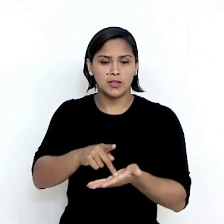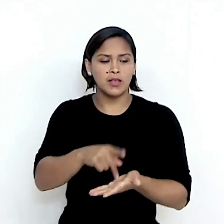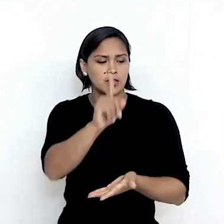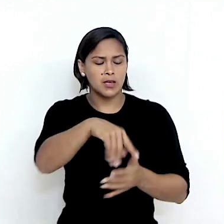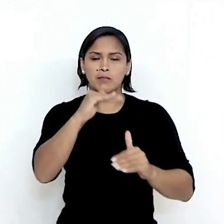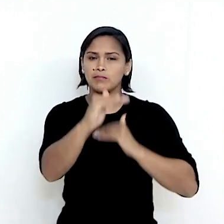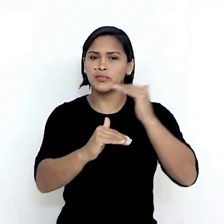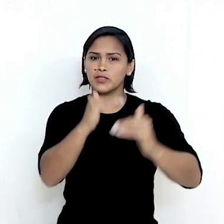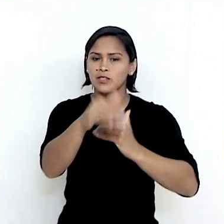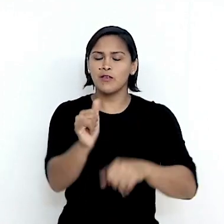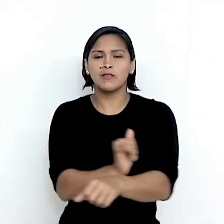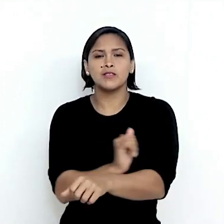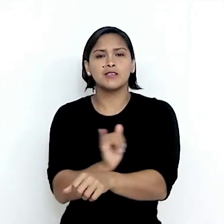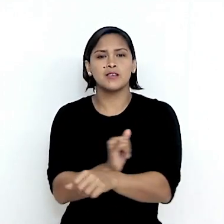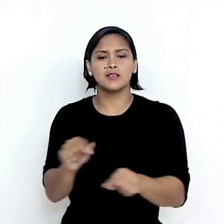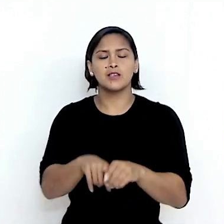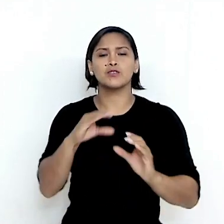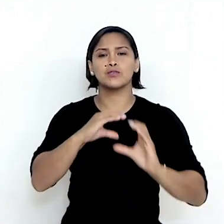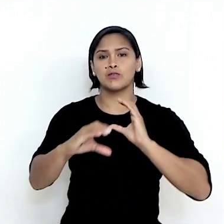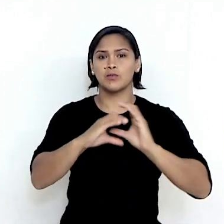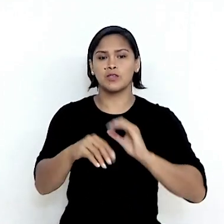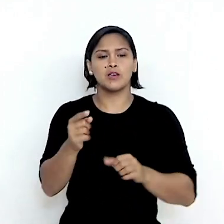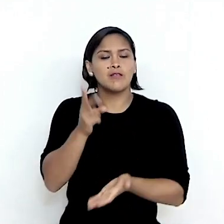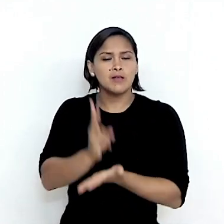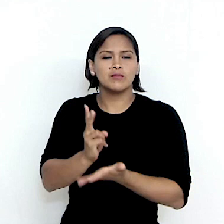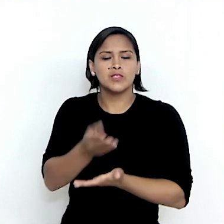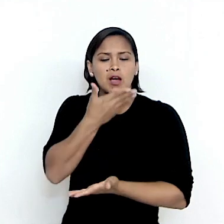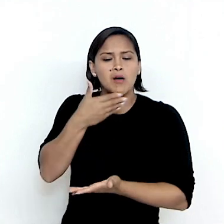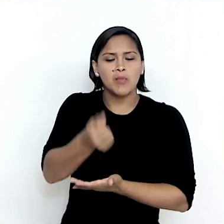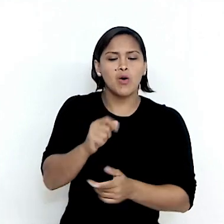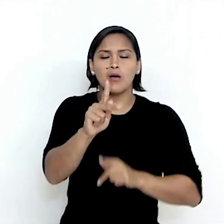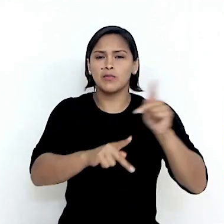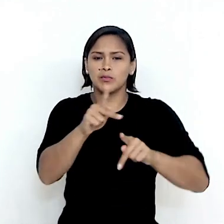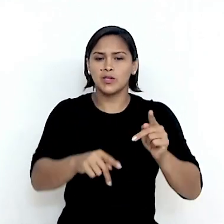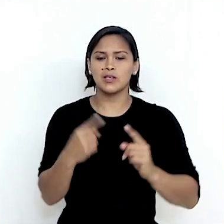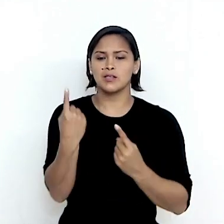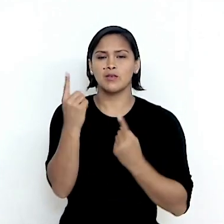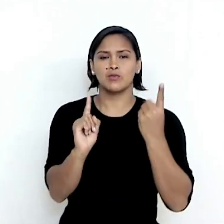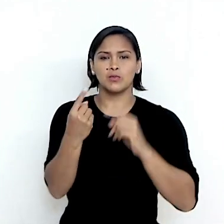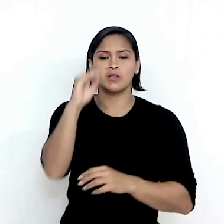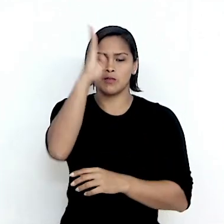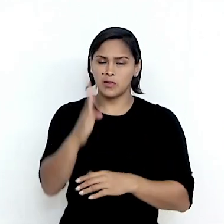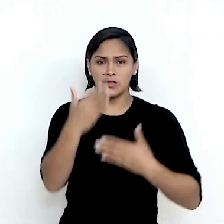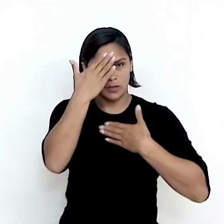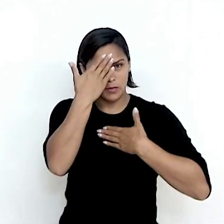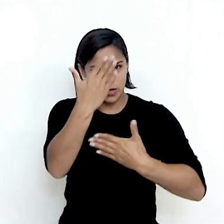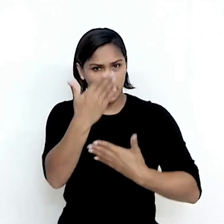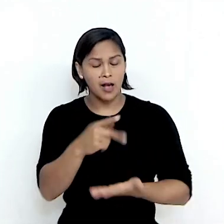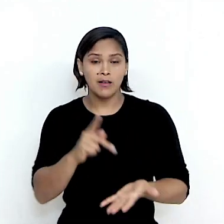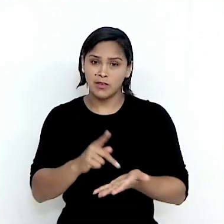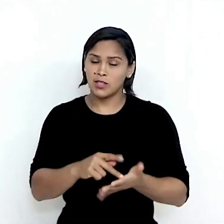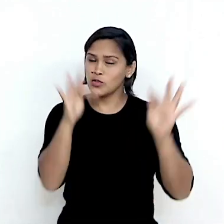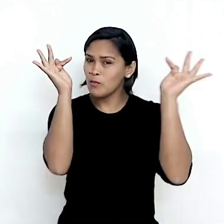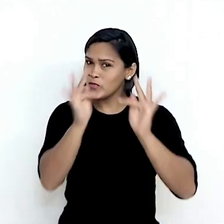realmente para desenvolver essa estratégia de comunicação que vai beneficiar a nossa população. Então, muito obrigado. Eu realmente estou